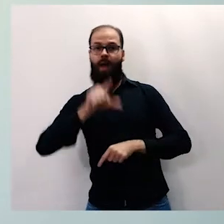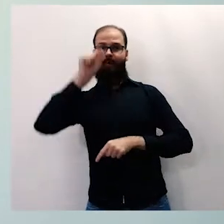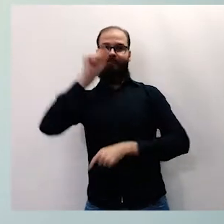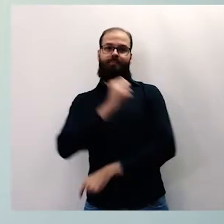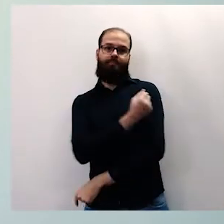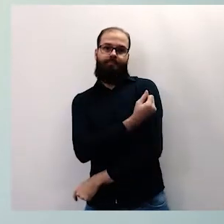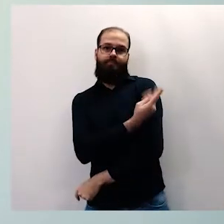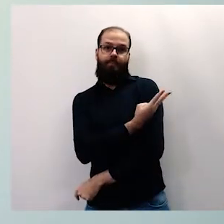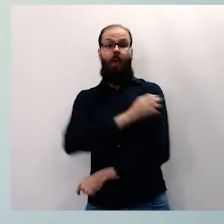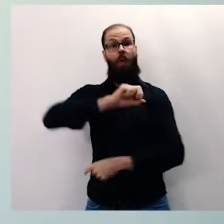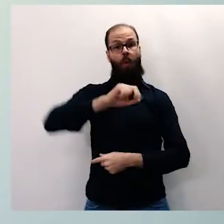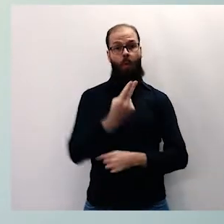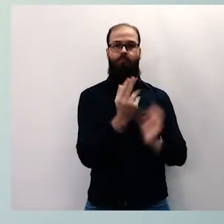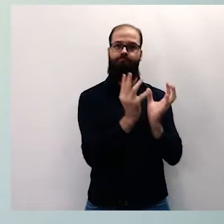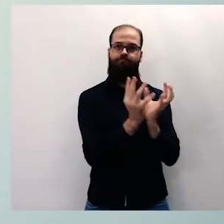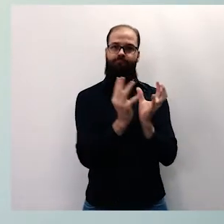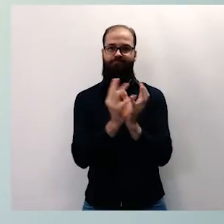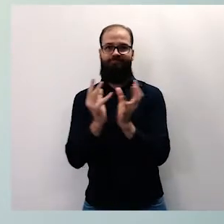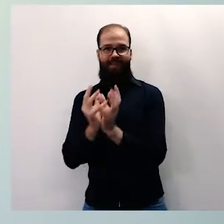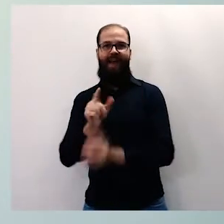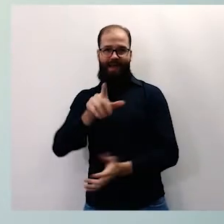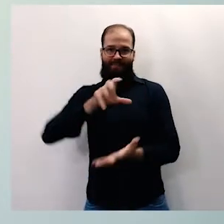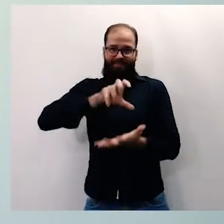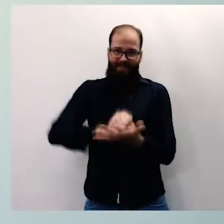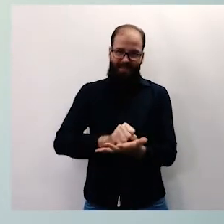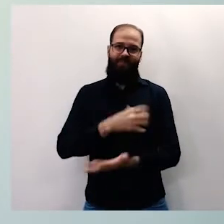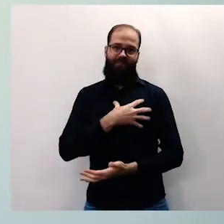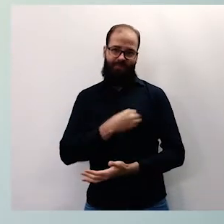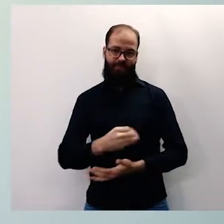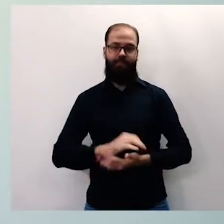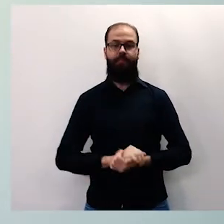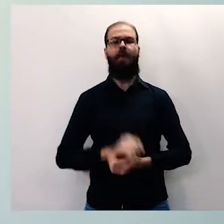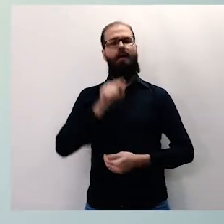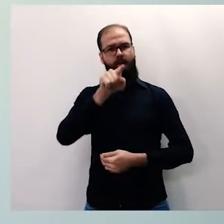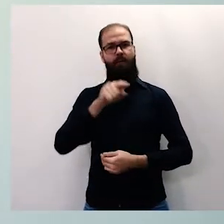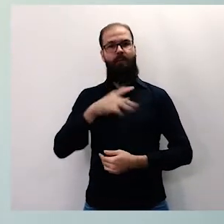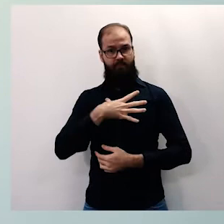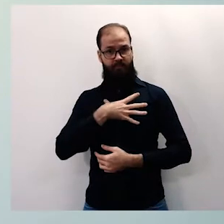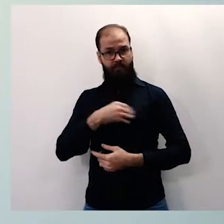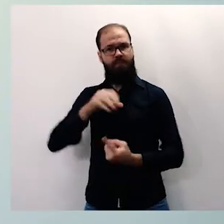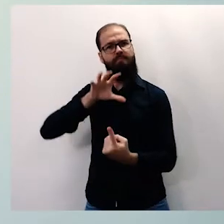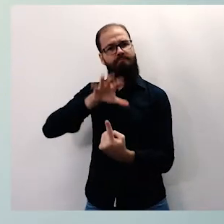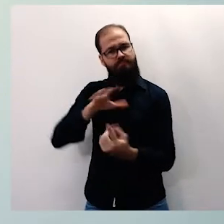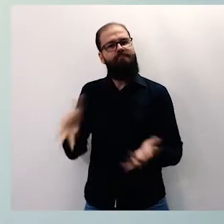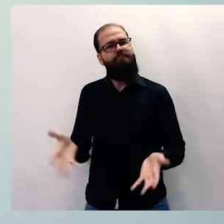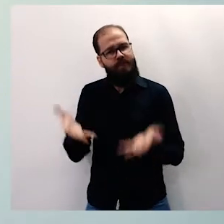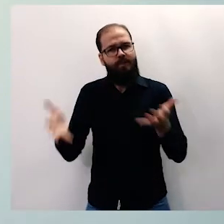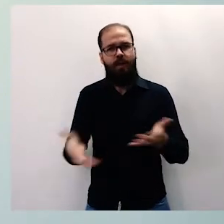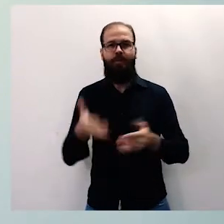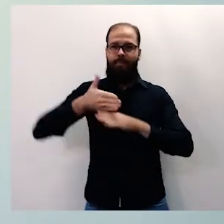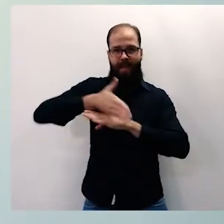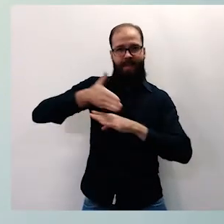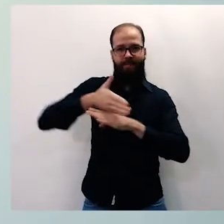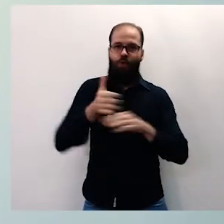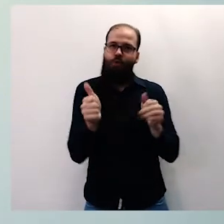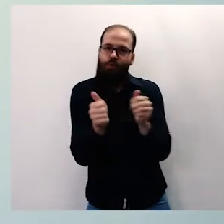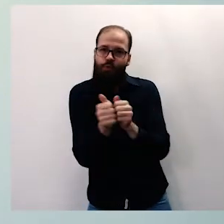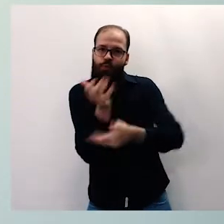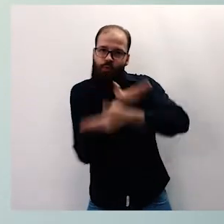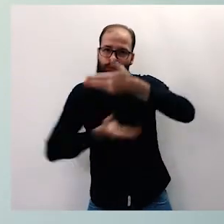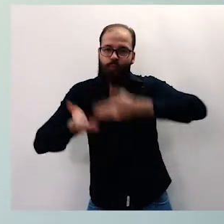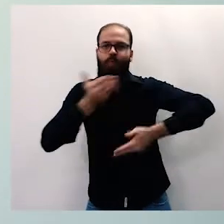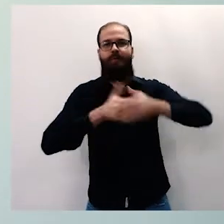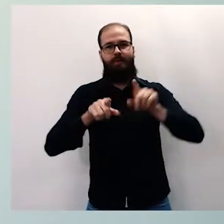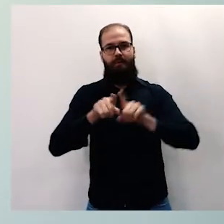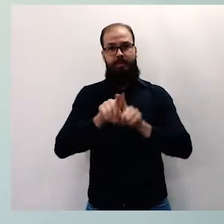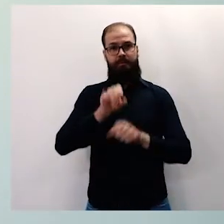da série ou agrupamento que ele é matriculado. Incentive seu filho a participar dessas atividades também e se ele